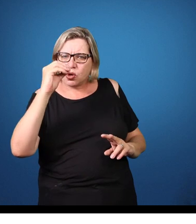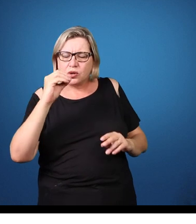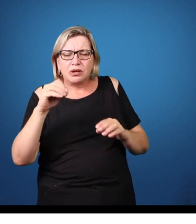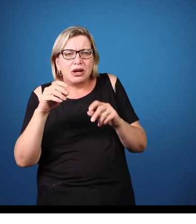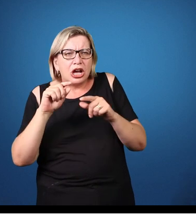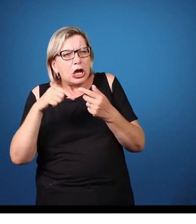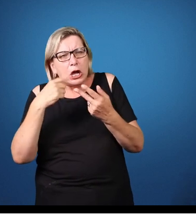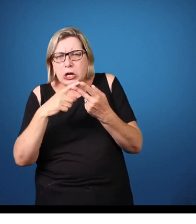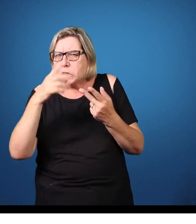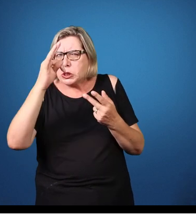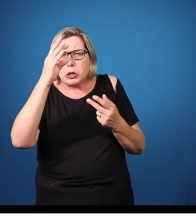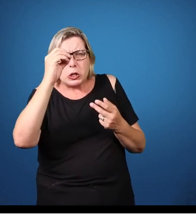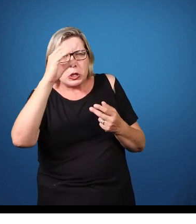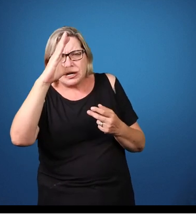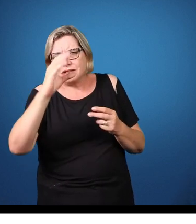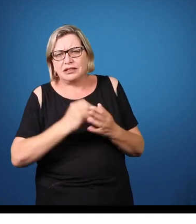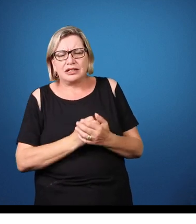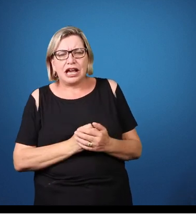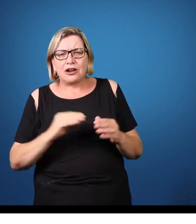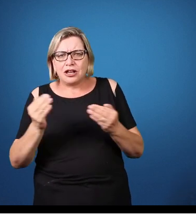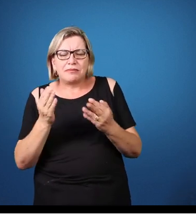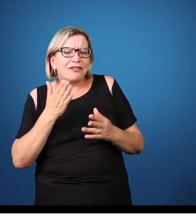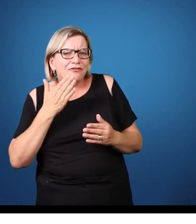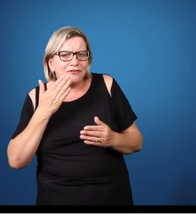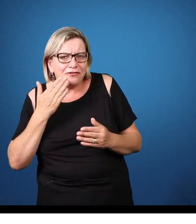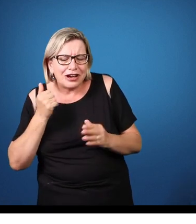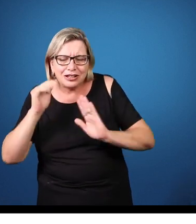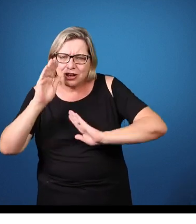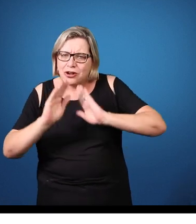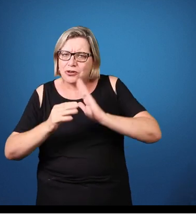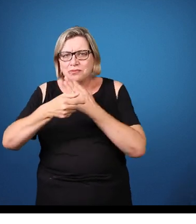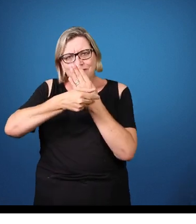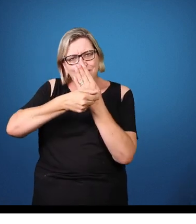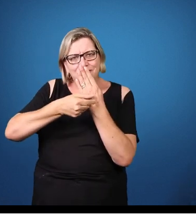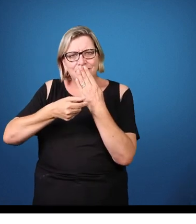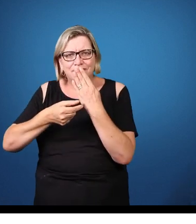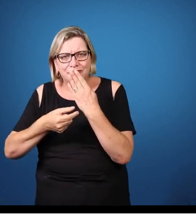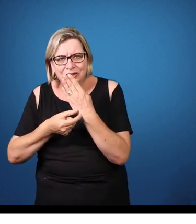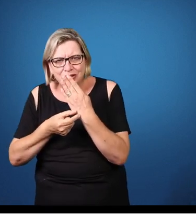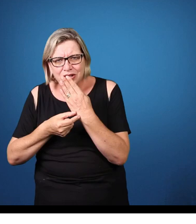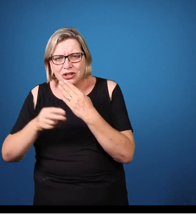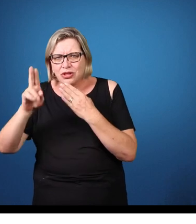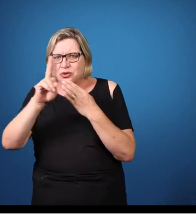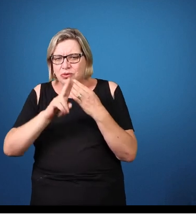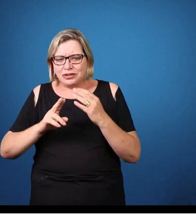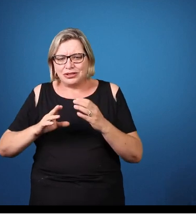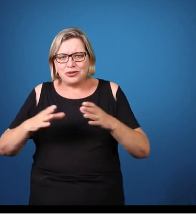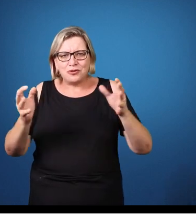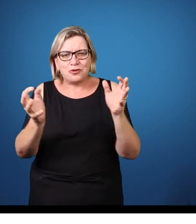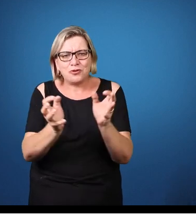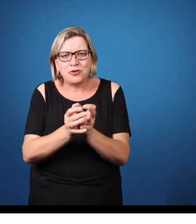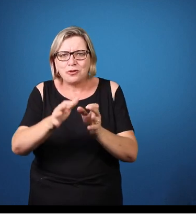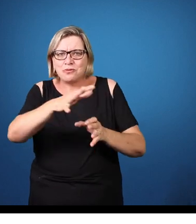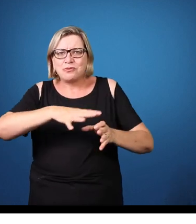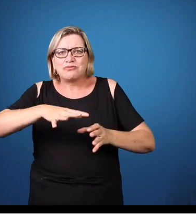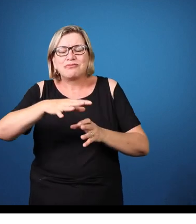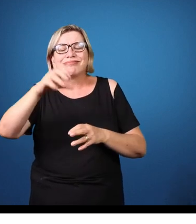com essa ideia das grandes síndromes, que são as que têm maior prevalência na população, né? Vamos dizer assim. Que são a